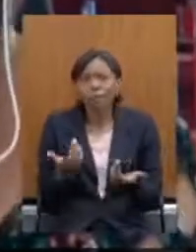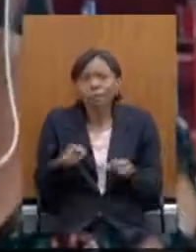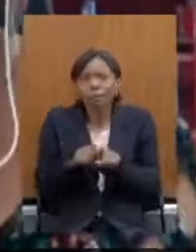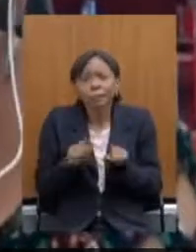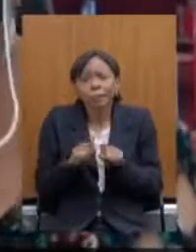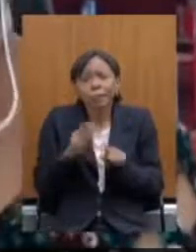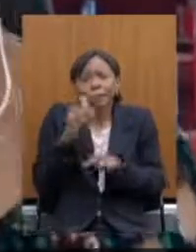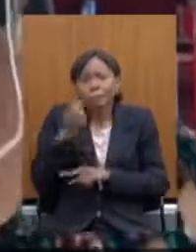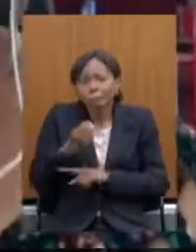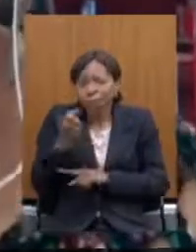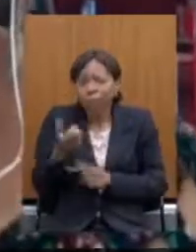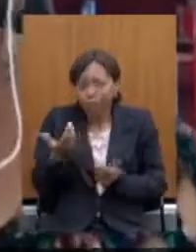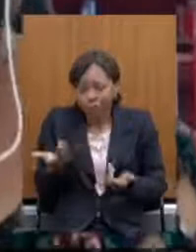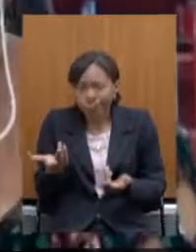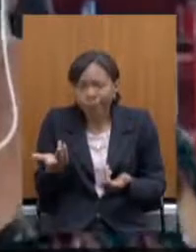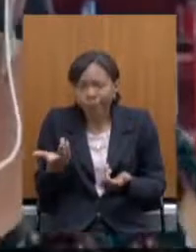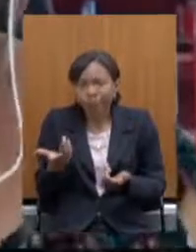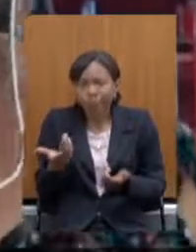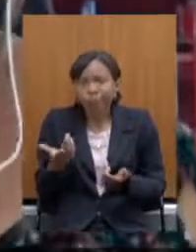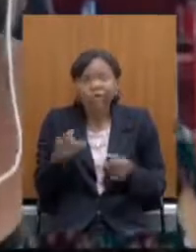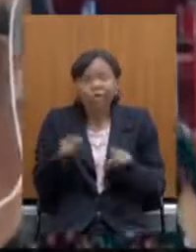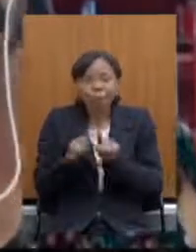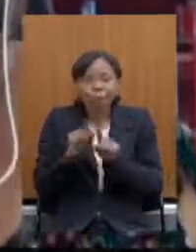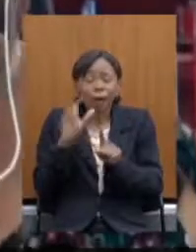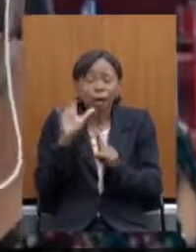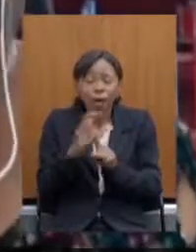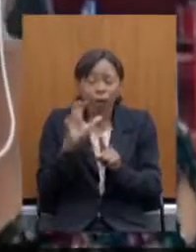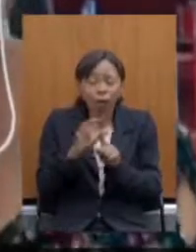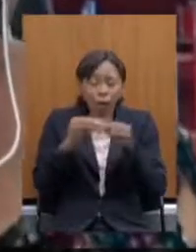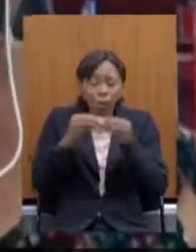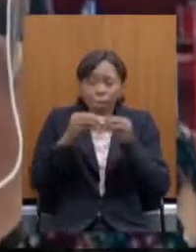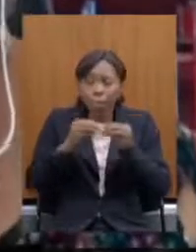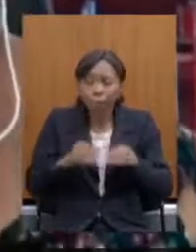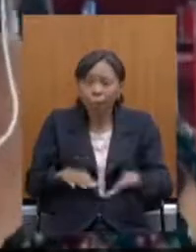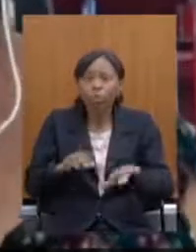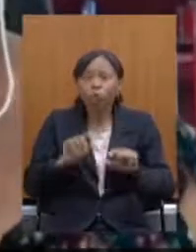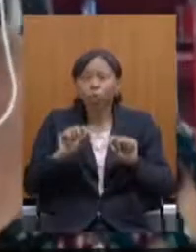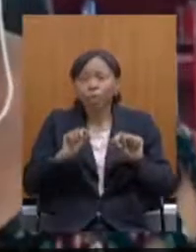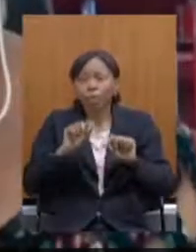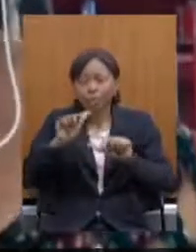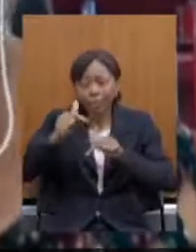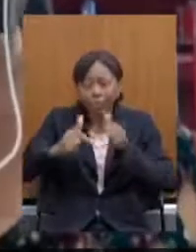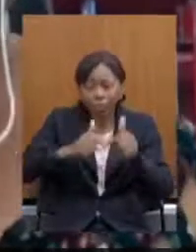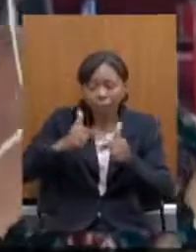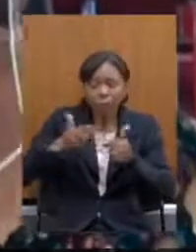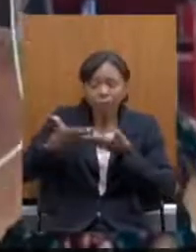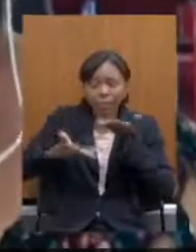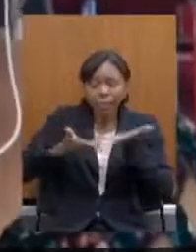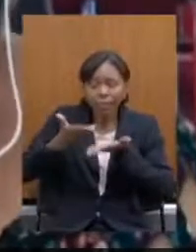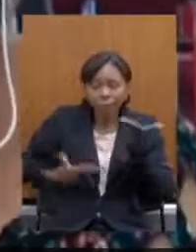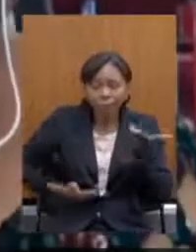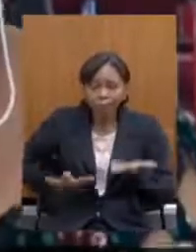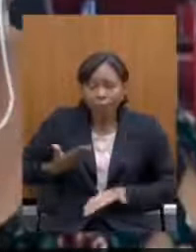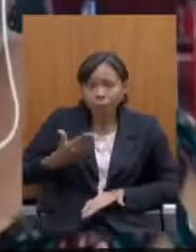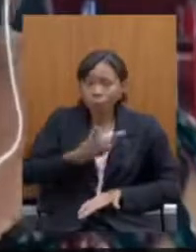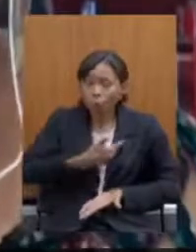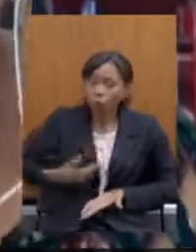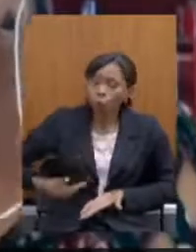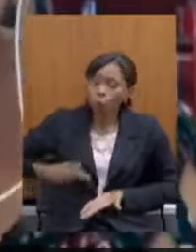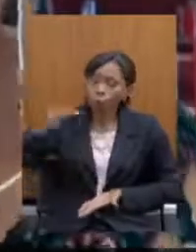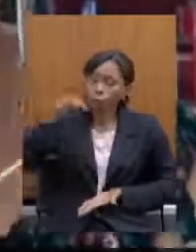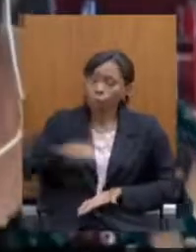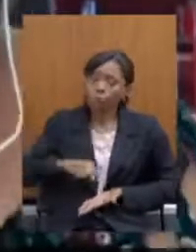pensionistas mas também afetando sobremaneira a prestação do serviço público do nosso Estado então meu